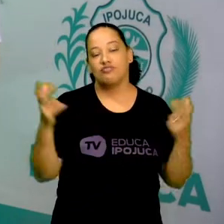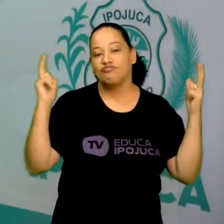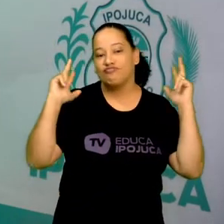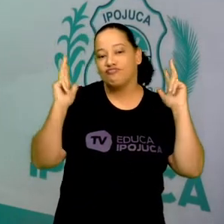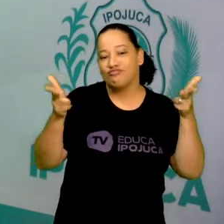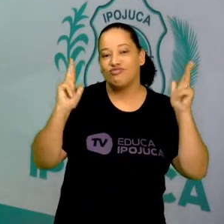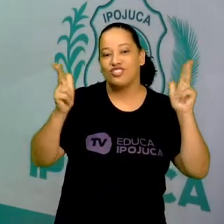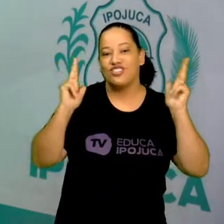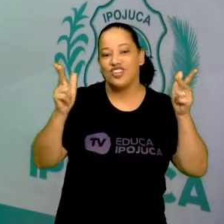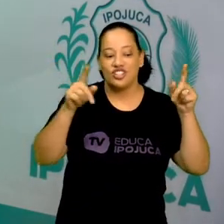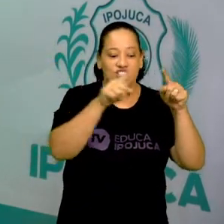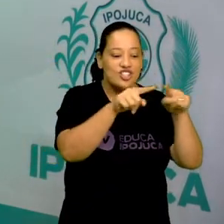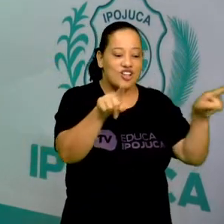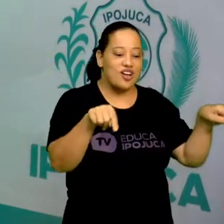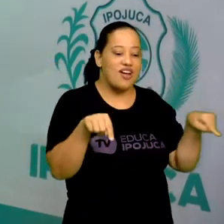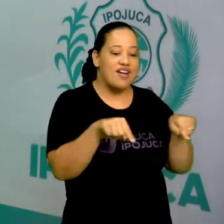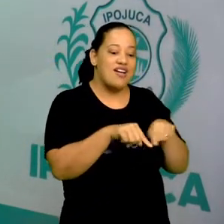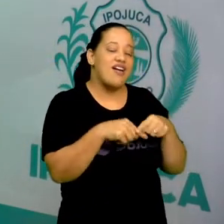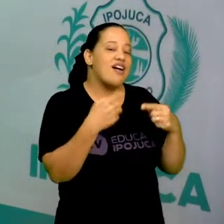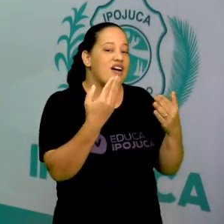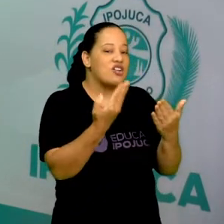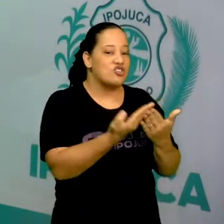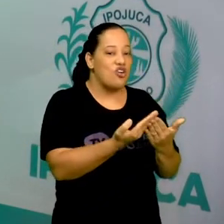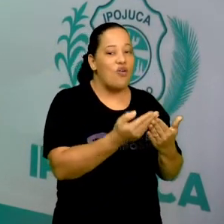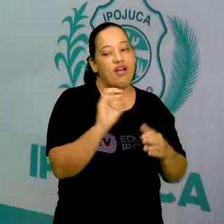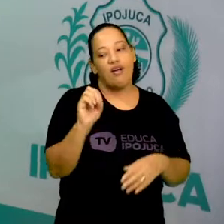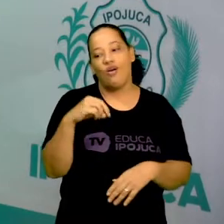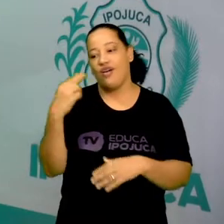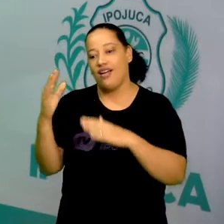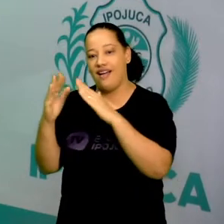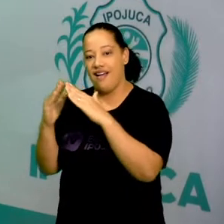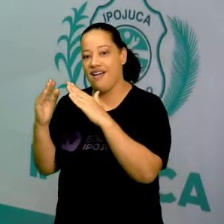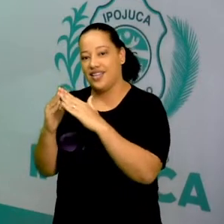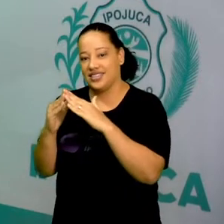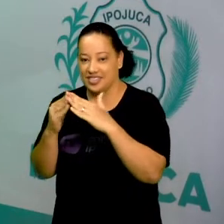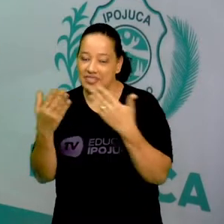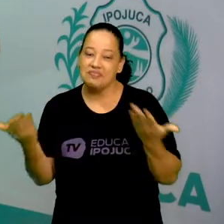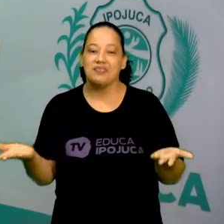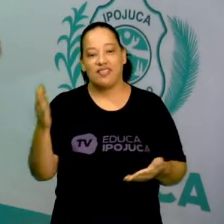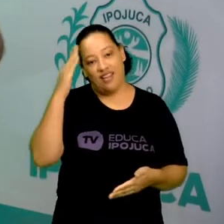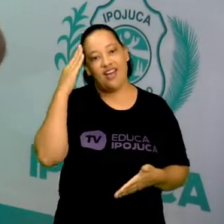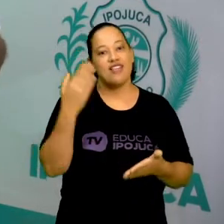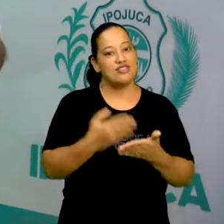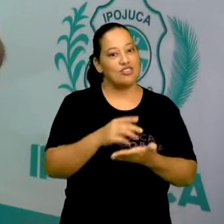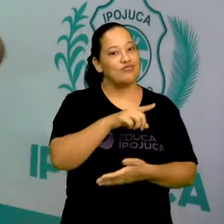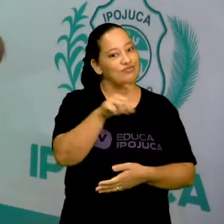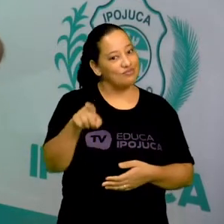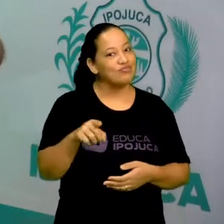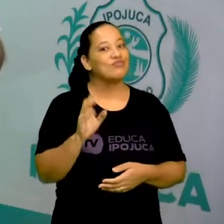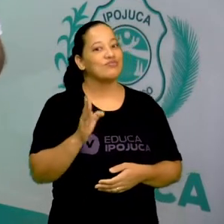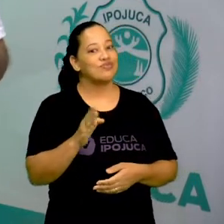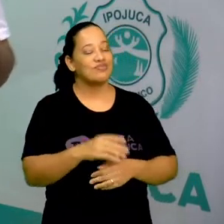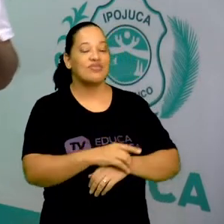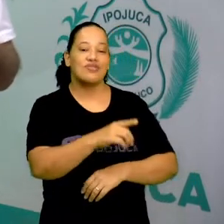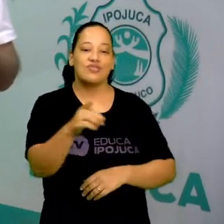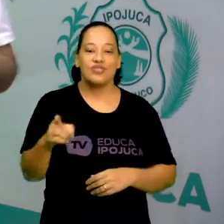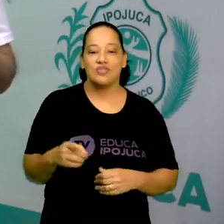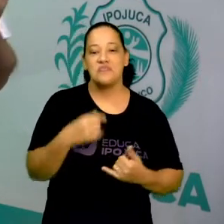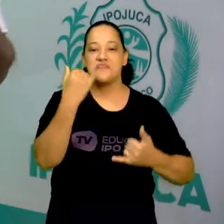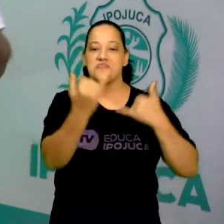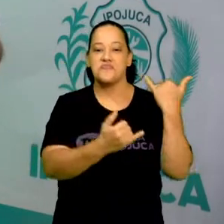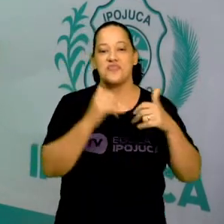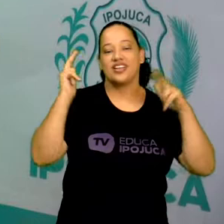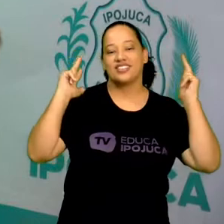divertiu na escola ou em casa? Eu acredito que sim, todo mundo já brincou e se divertiu